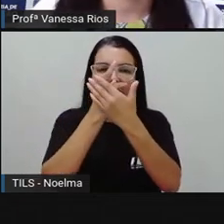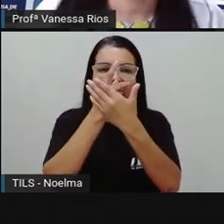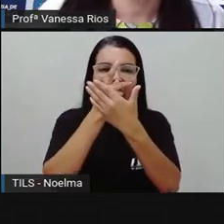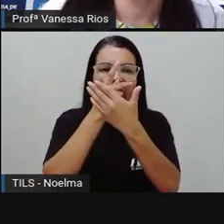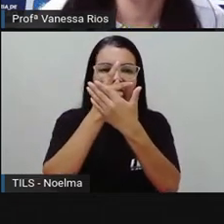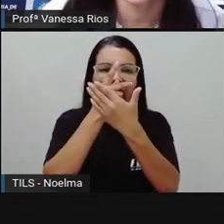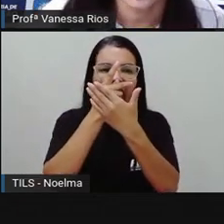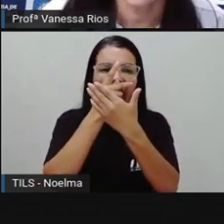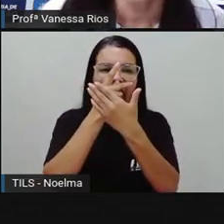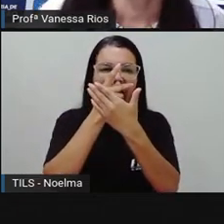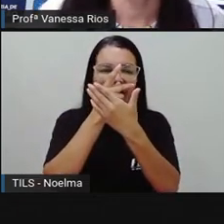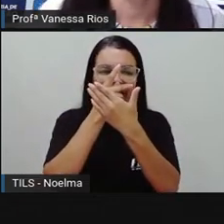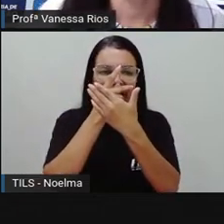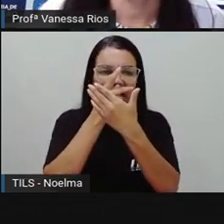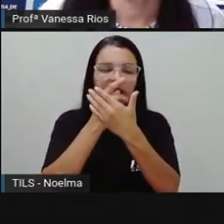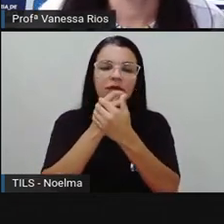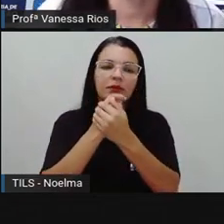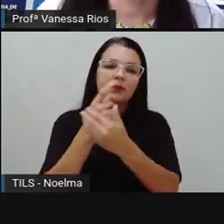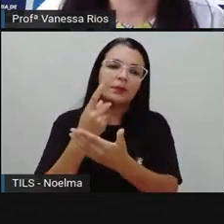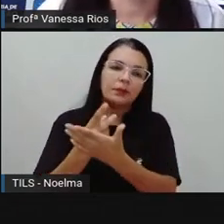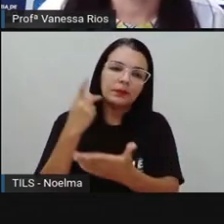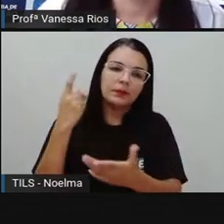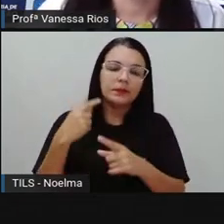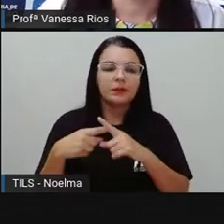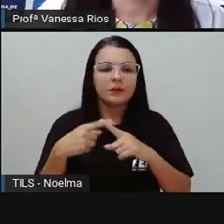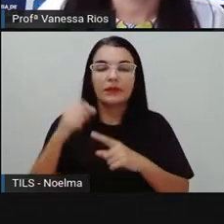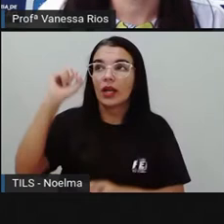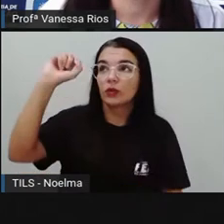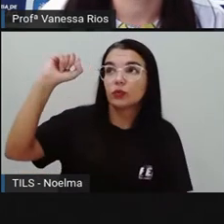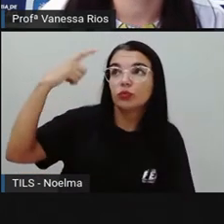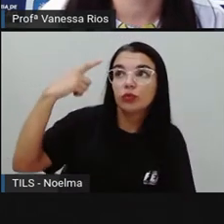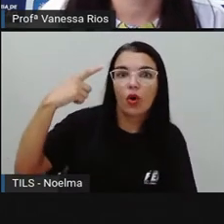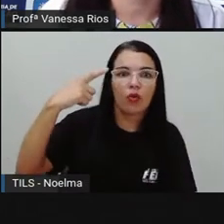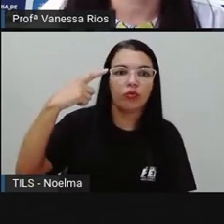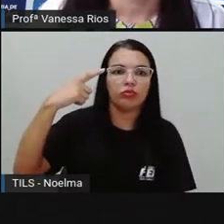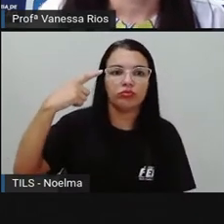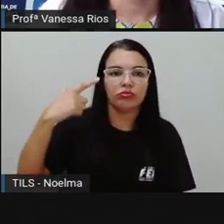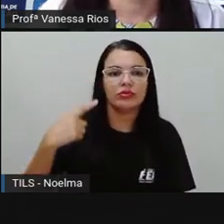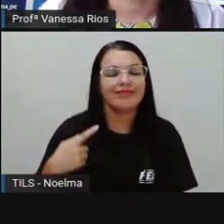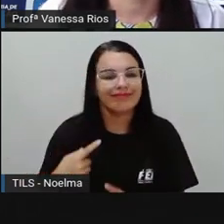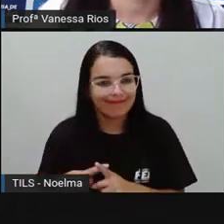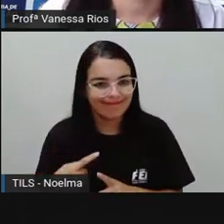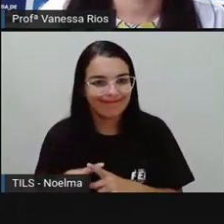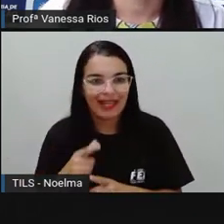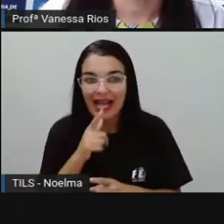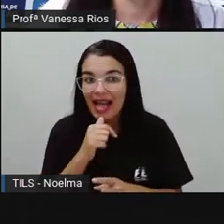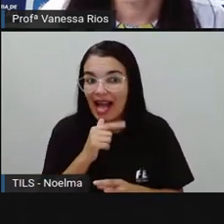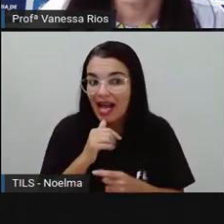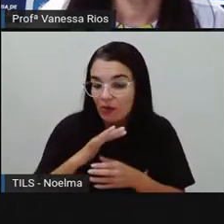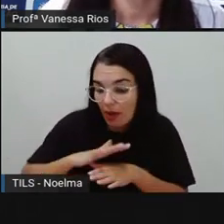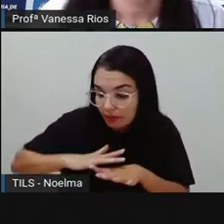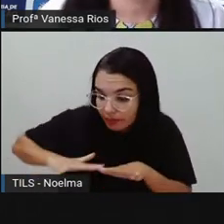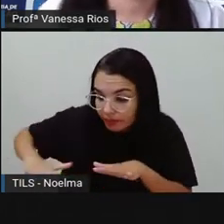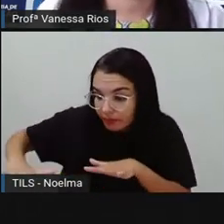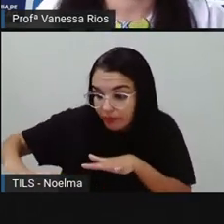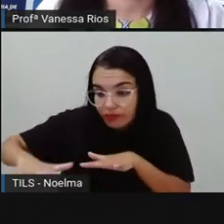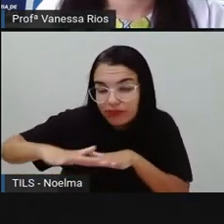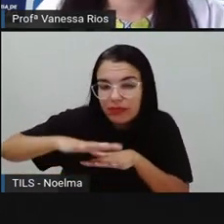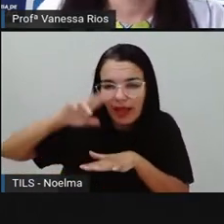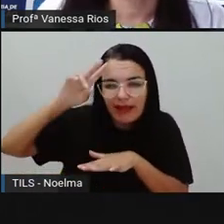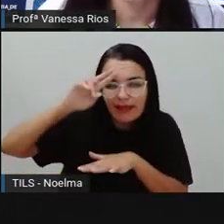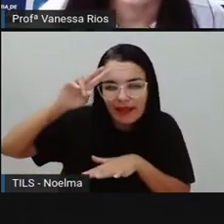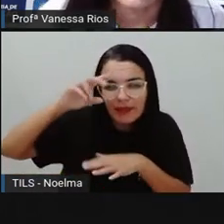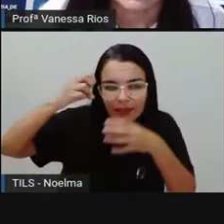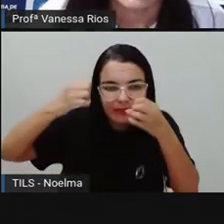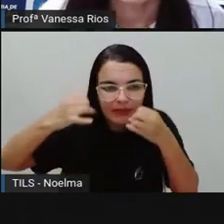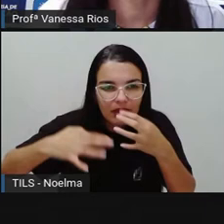pela luz do sol. Lembra lá que a Pró pediu para colocar essa quantidade de água no lugar onde incida sol, onde o sol